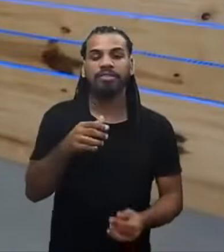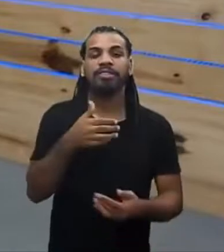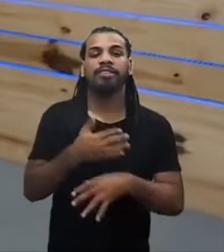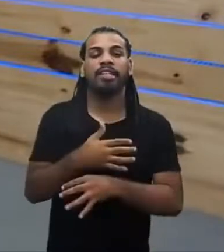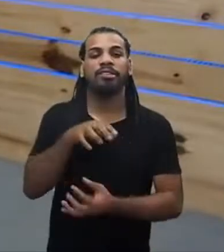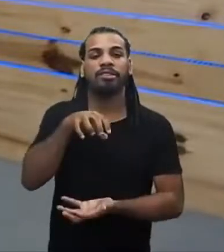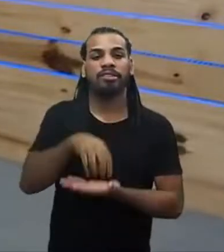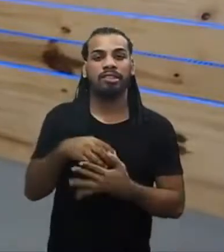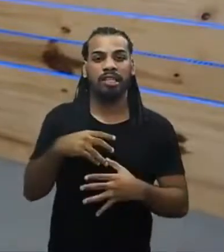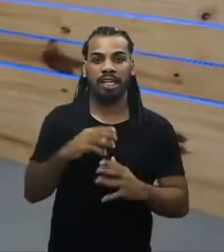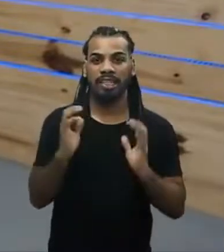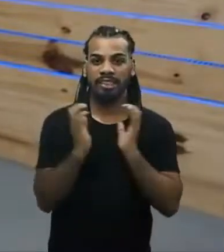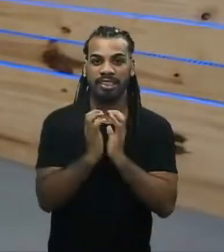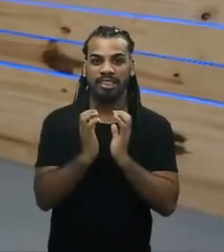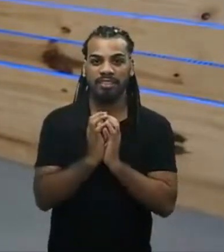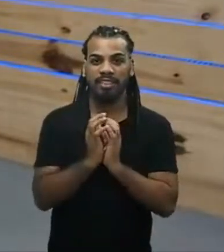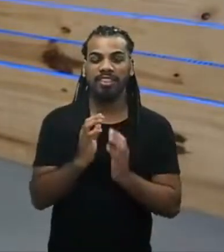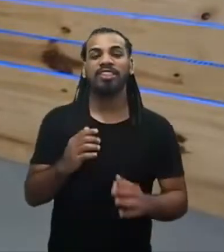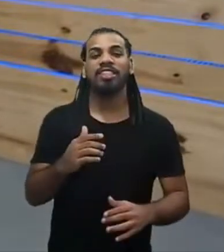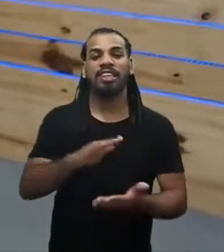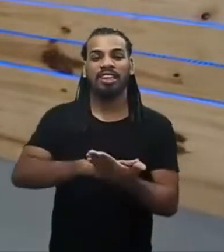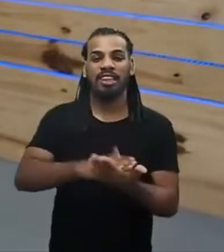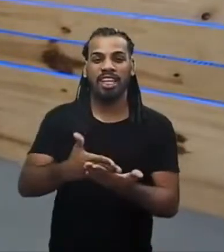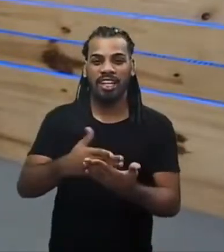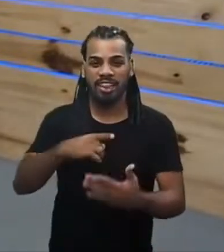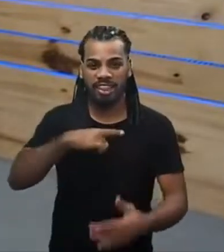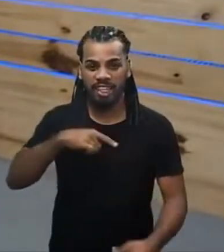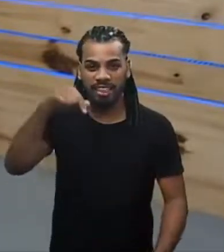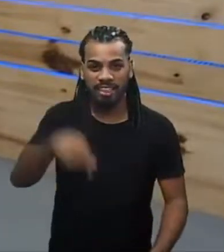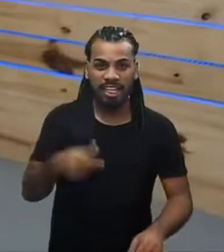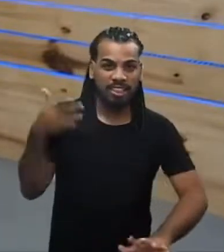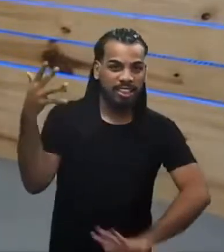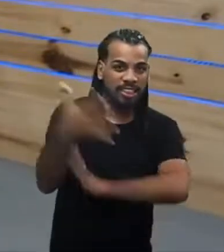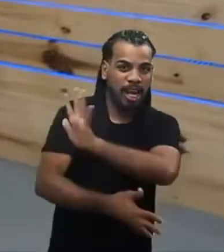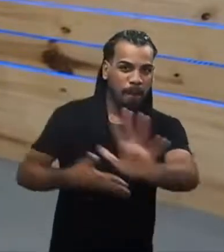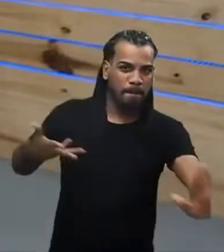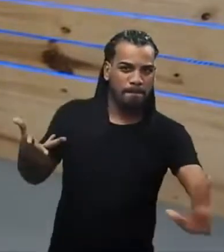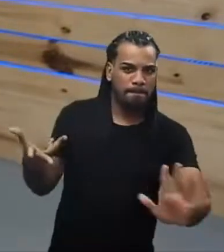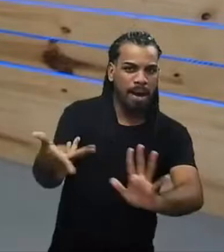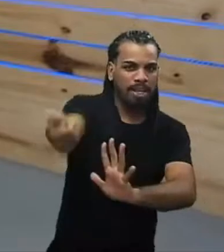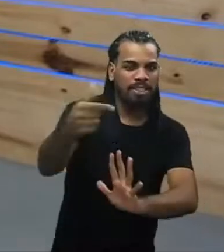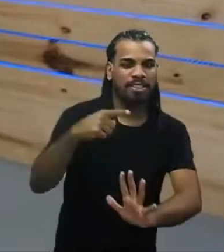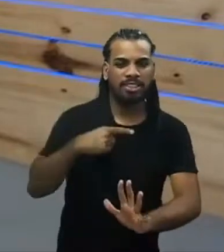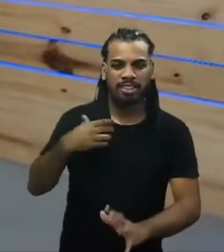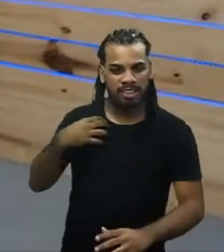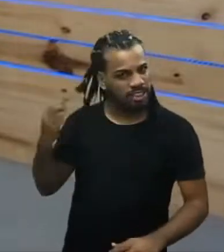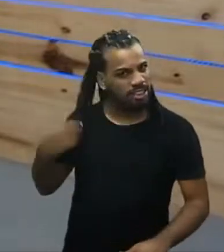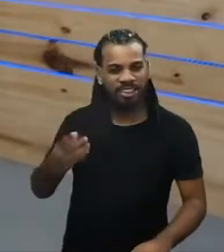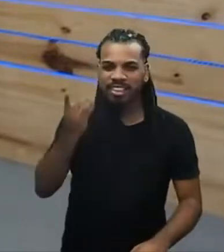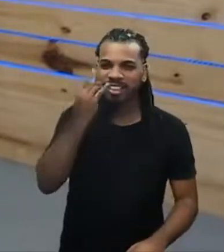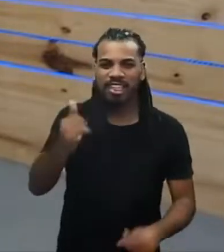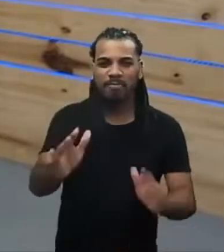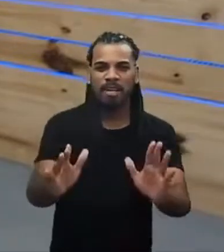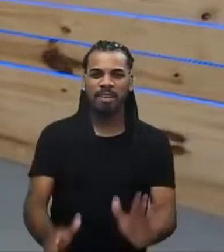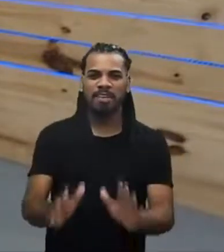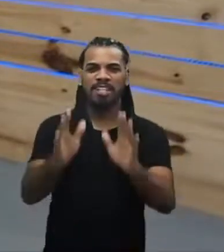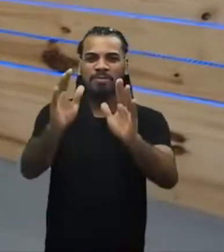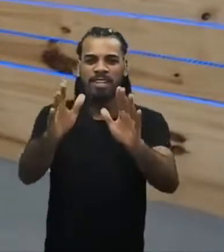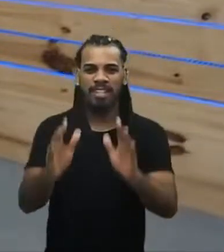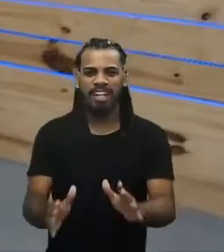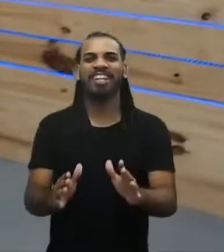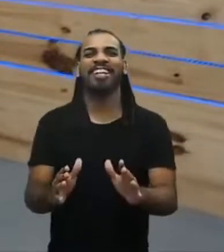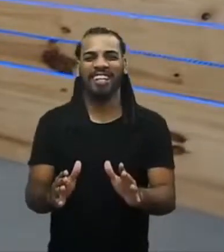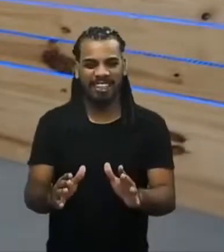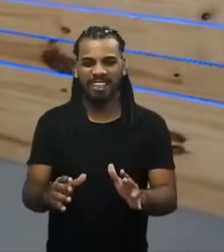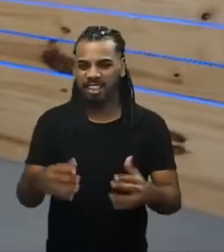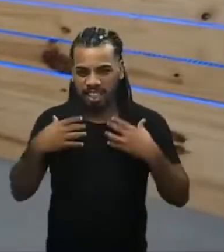Recife, tem comigo o intérprete, a Fera da Libras, nosso querido Danley do Passinho. Hoje,